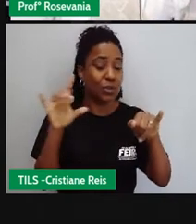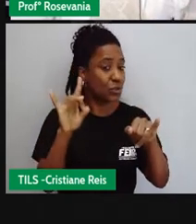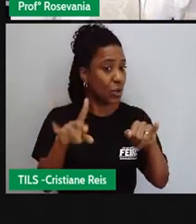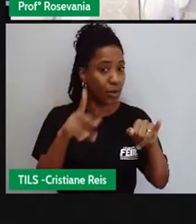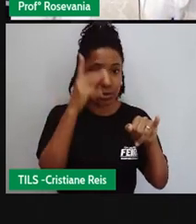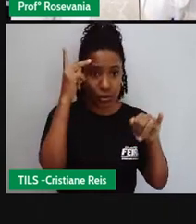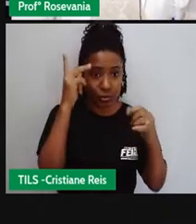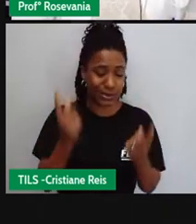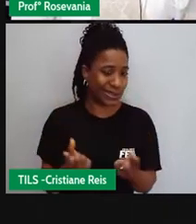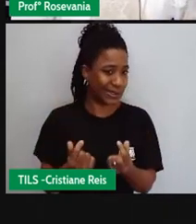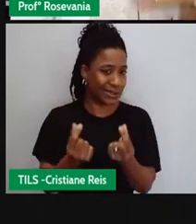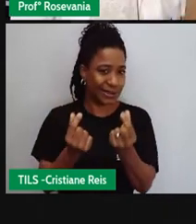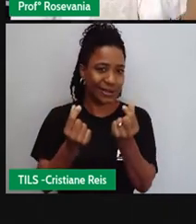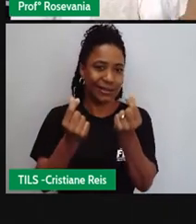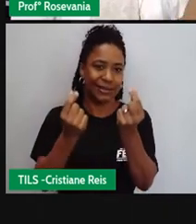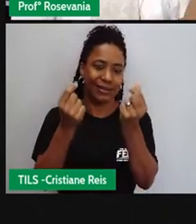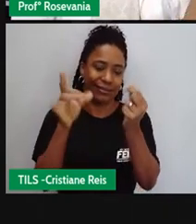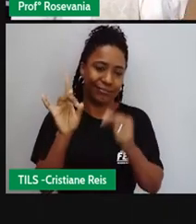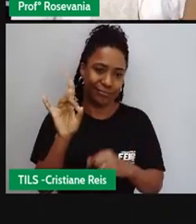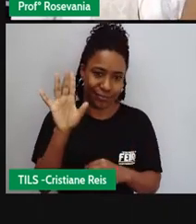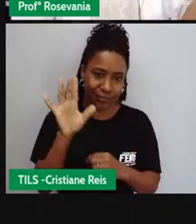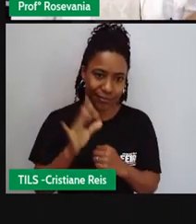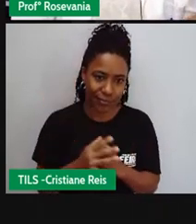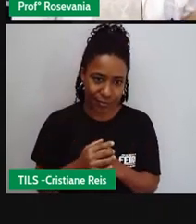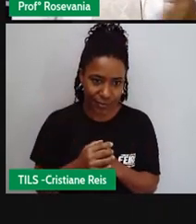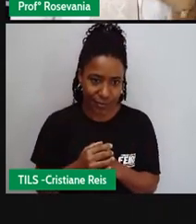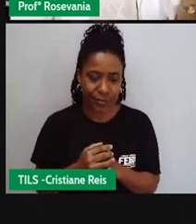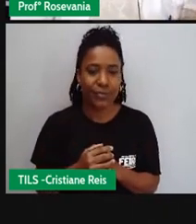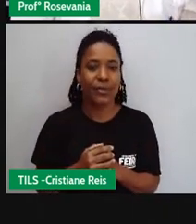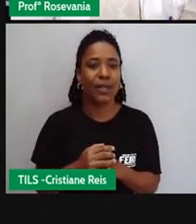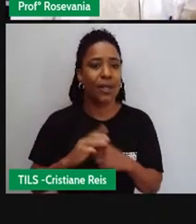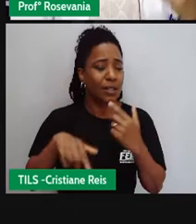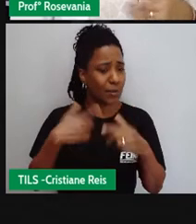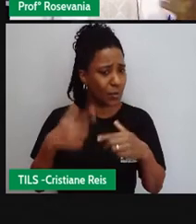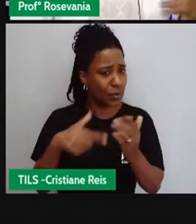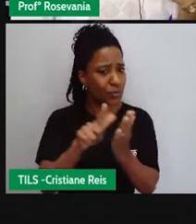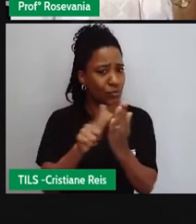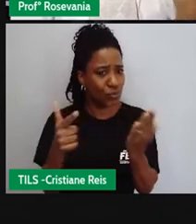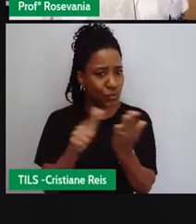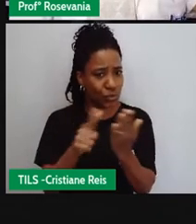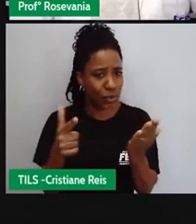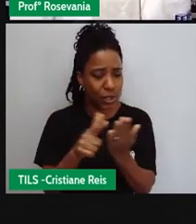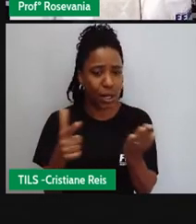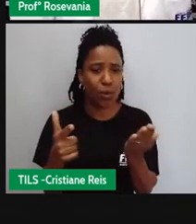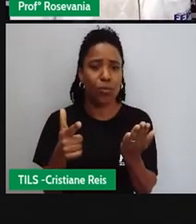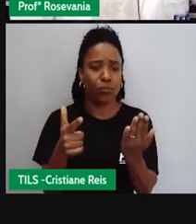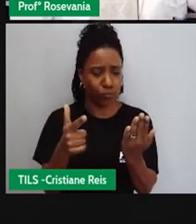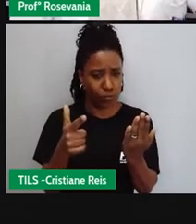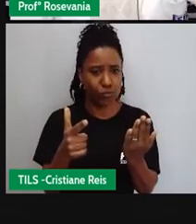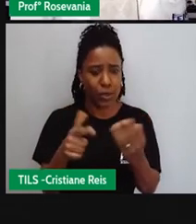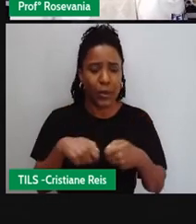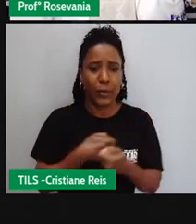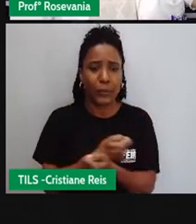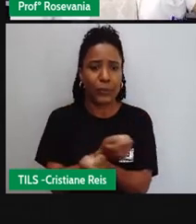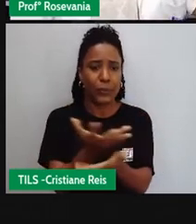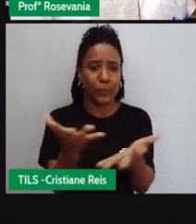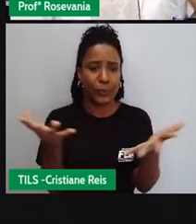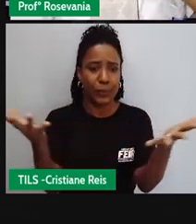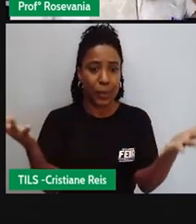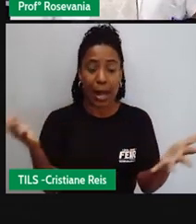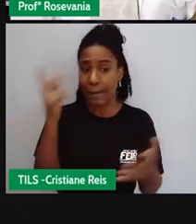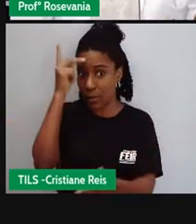acesso a esse tipo de informação, depois aqui, com o advento de todo mundo começar a saber, gente foi que se difundiu para toda a